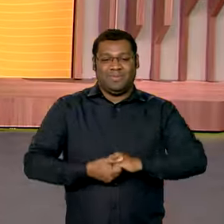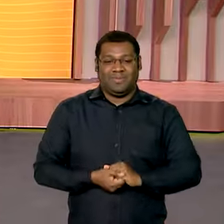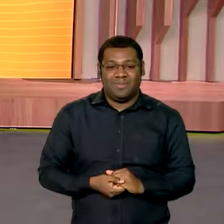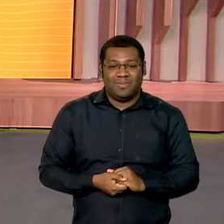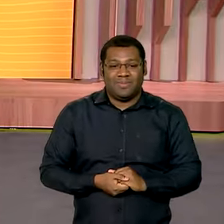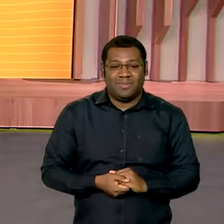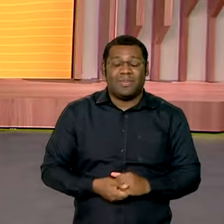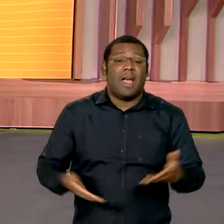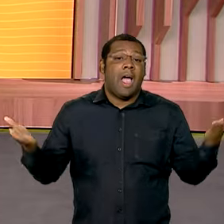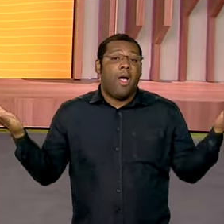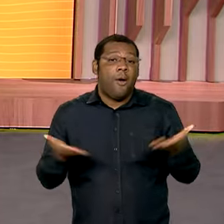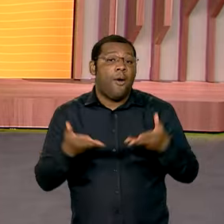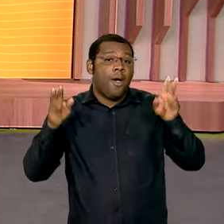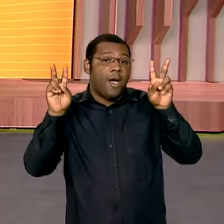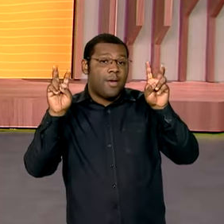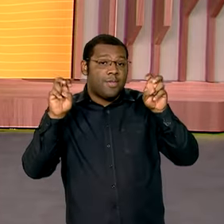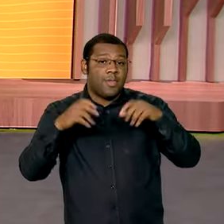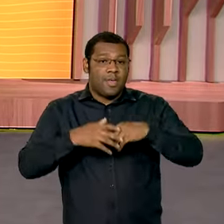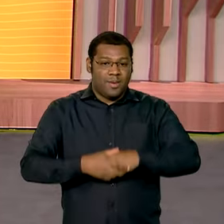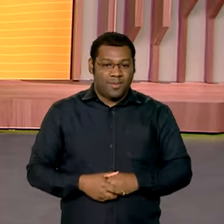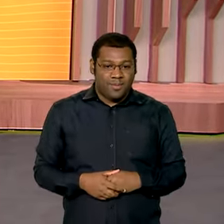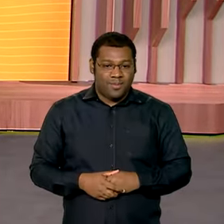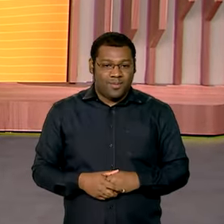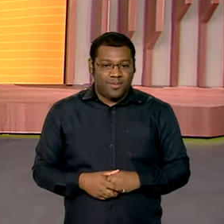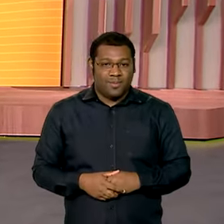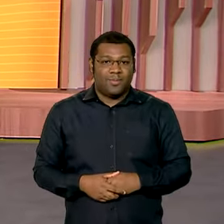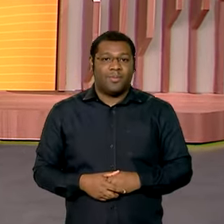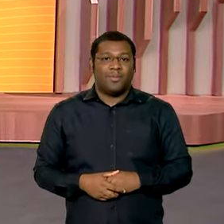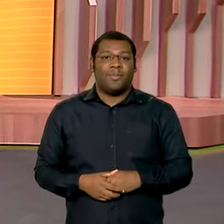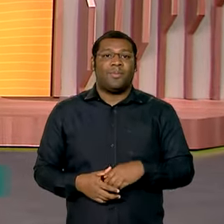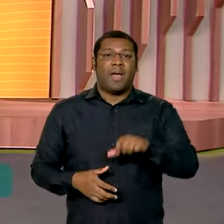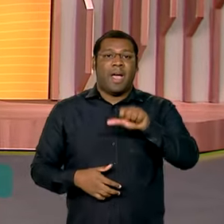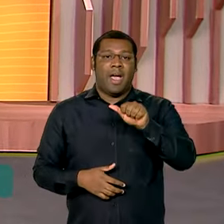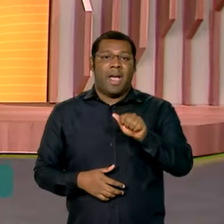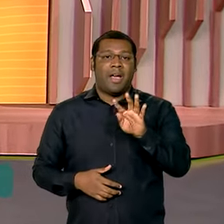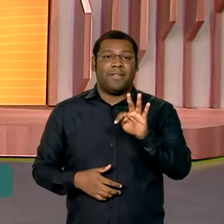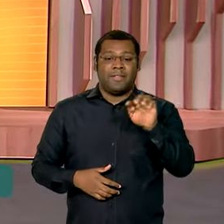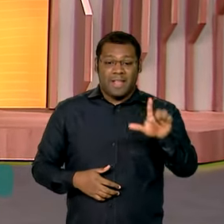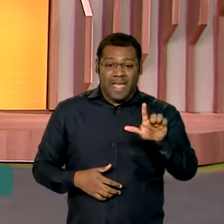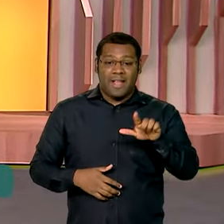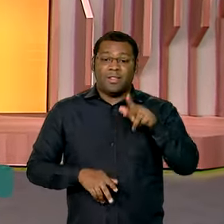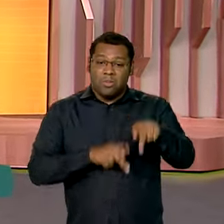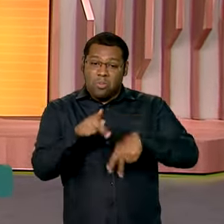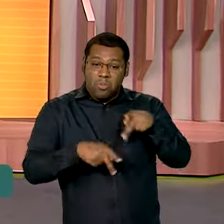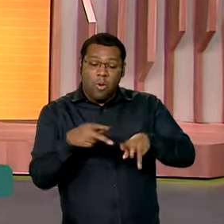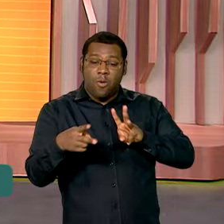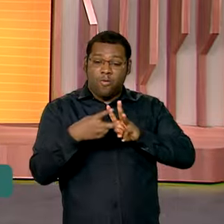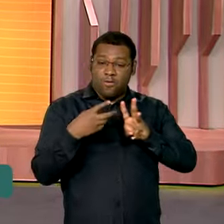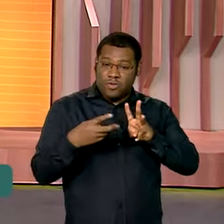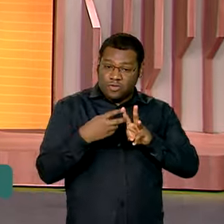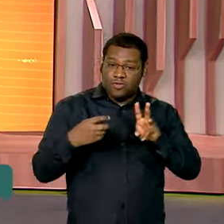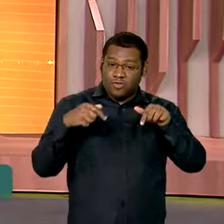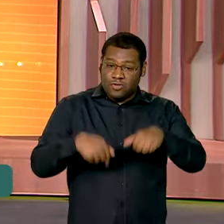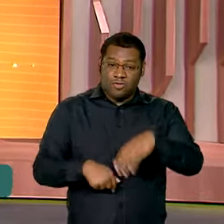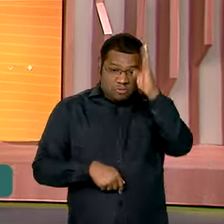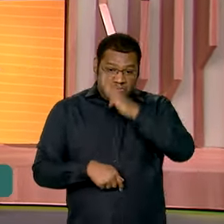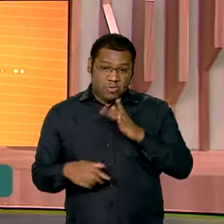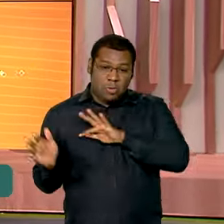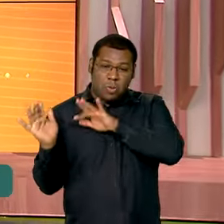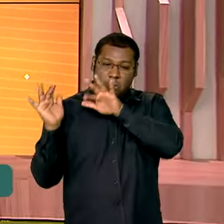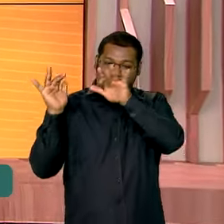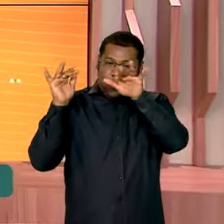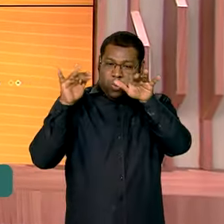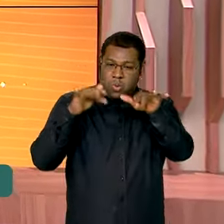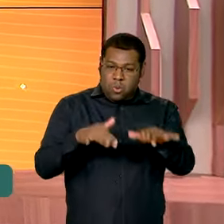Vamos falar agora sobre o acampamento Terra Livre, a maior mobilização de povos indígenas do país. Eles